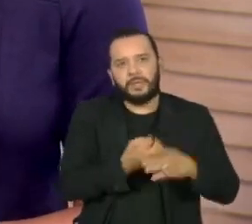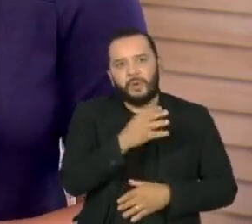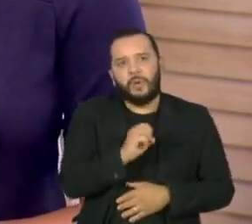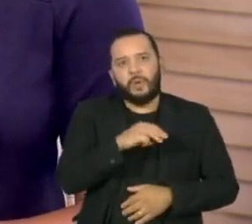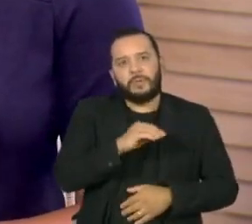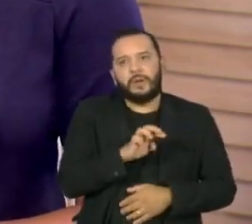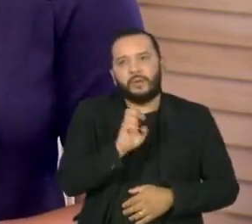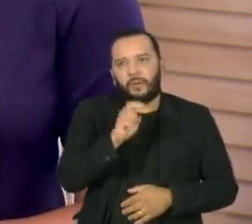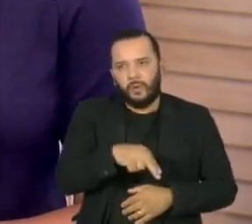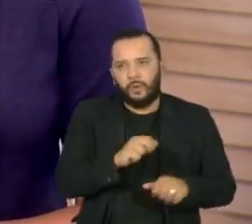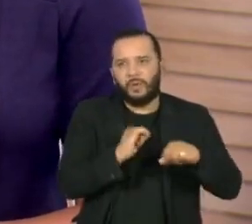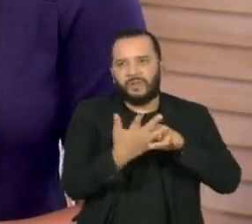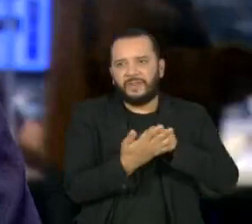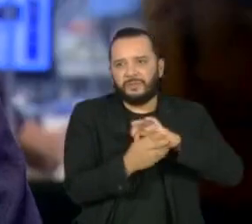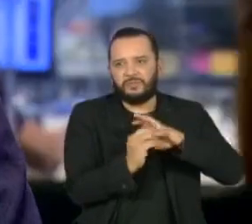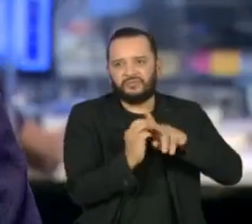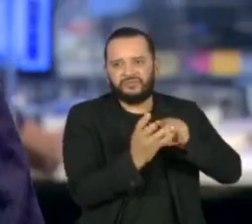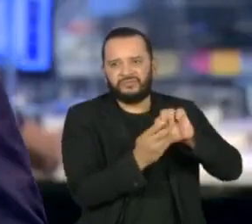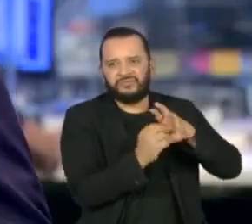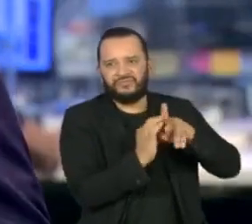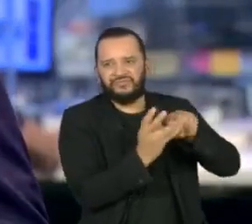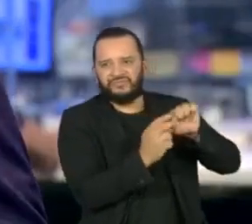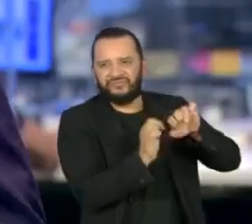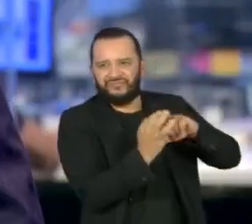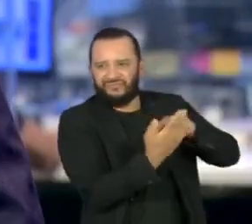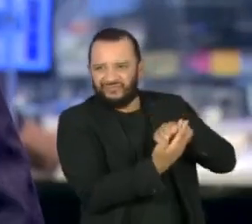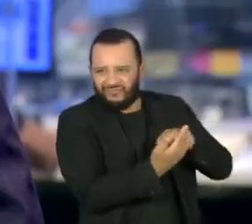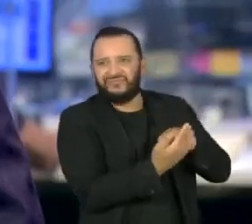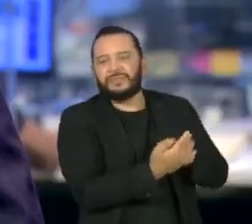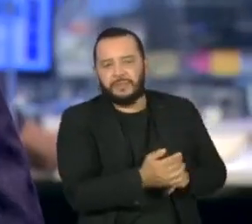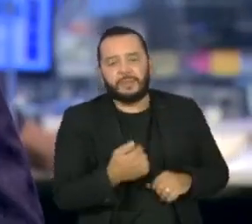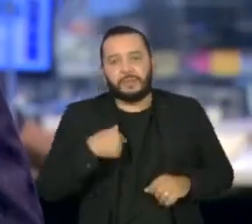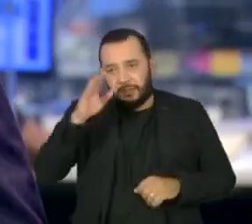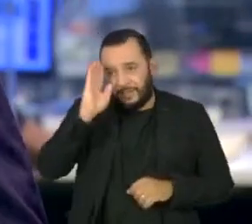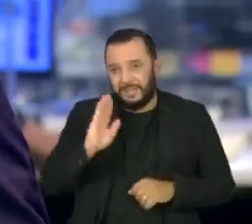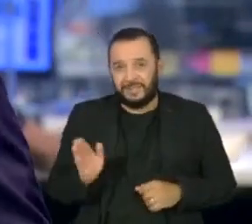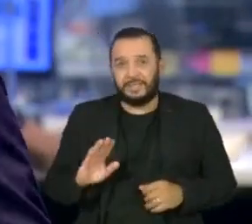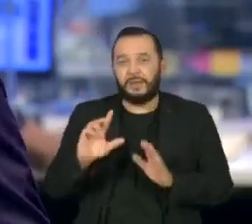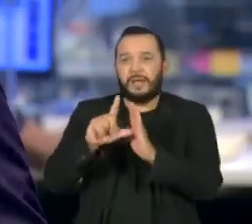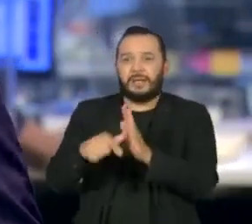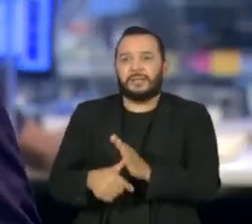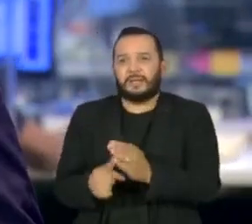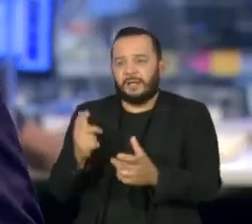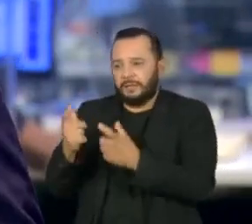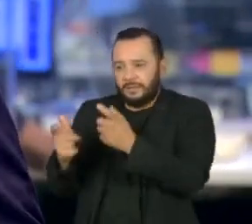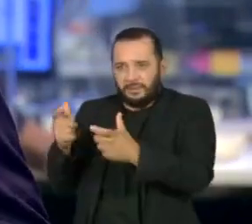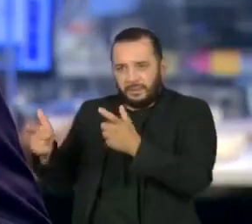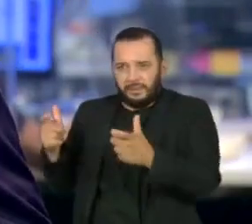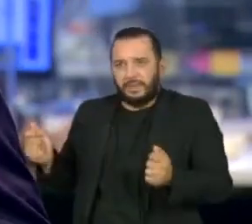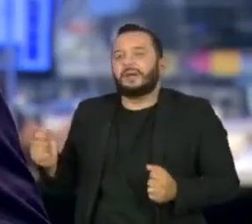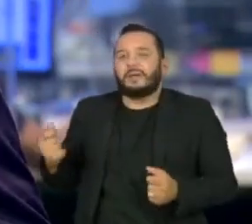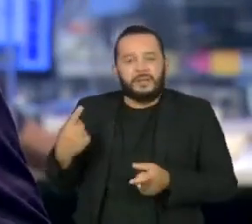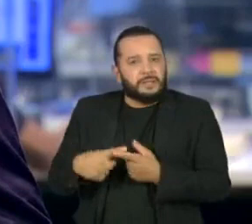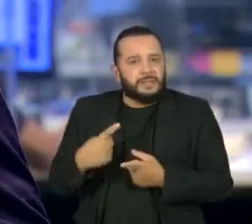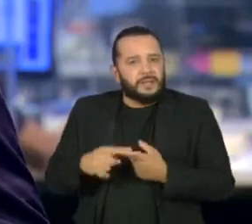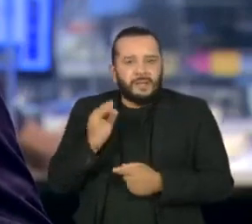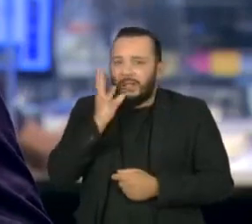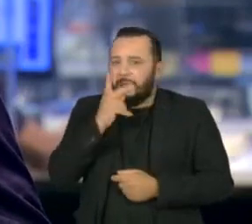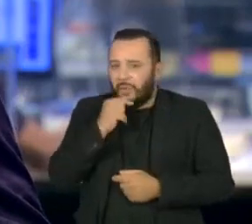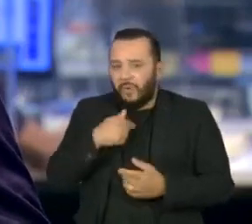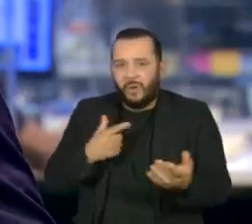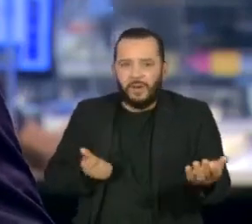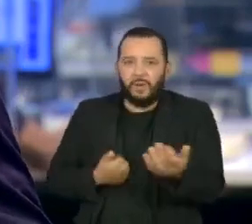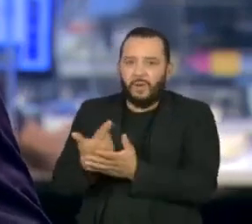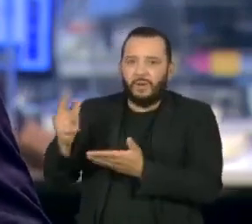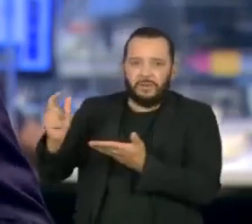mutações genéticas até agora. E o Brasil, que demorou para começar a vacinar por conta da demora de compra